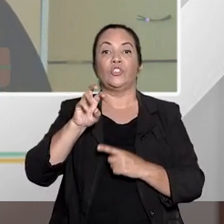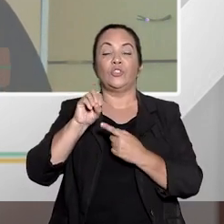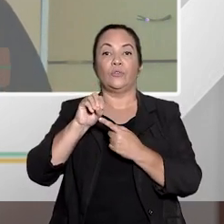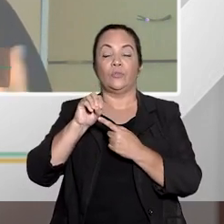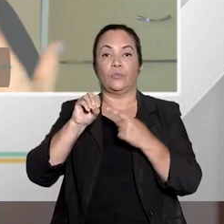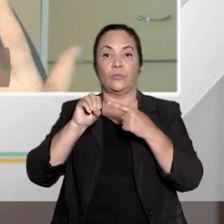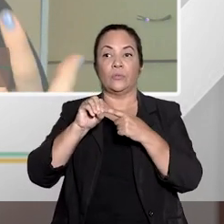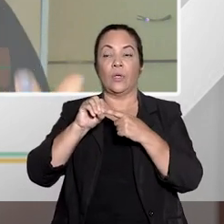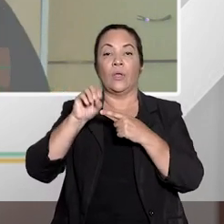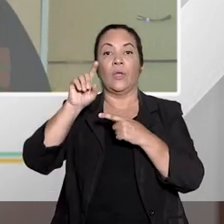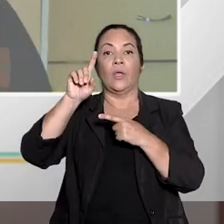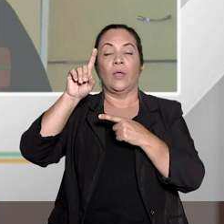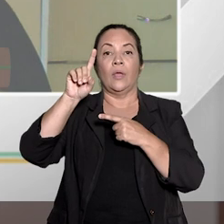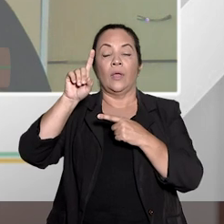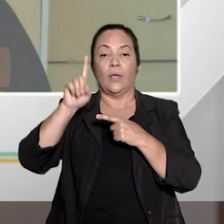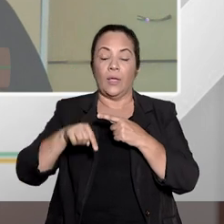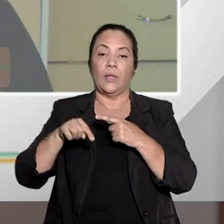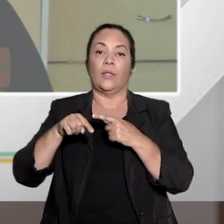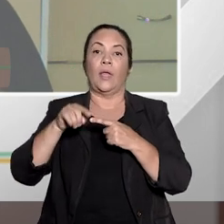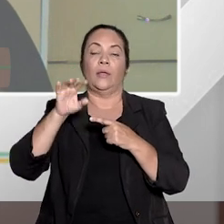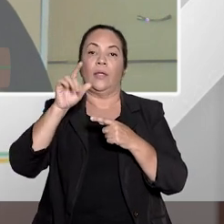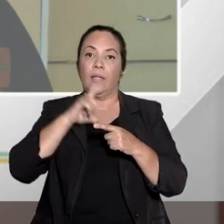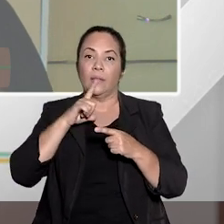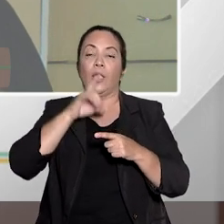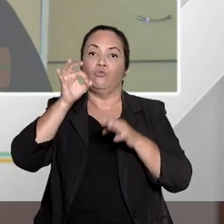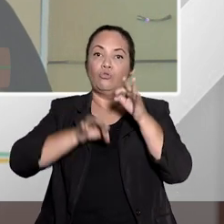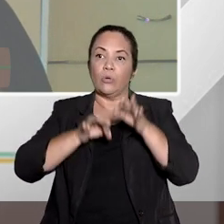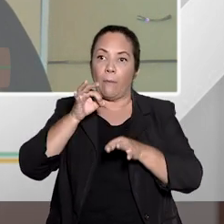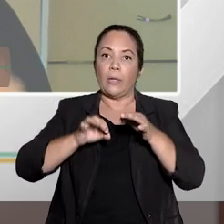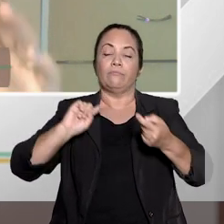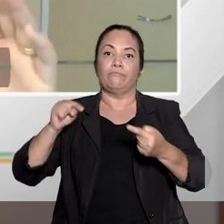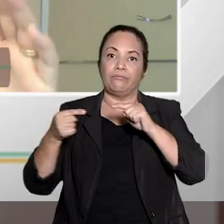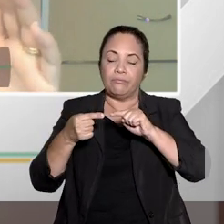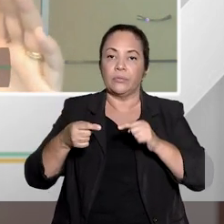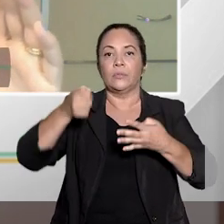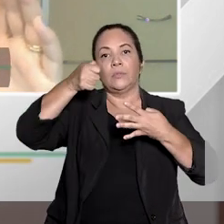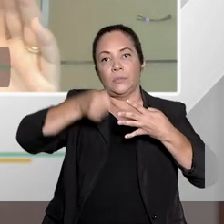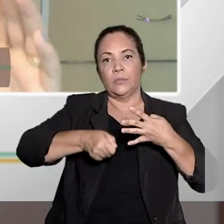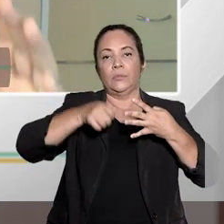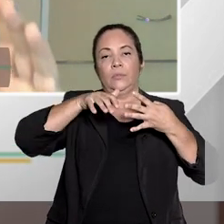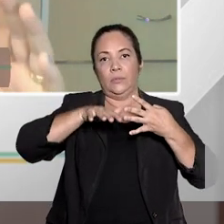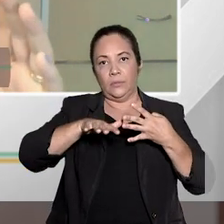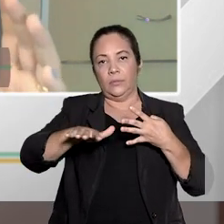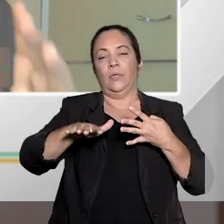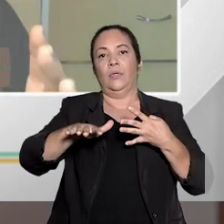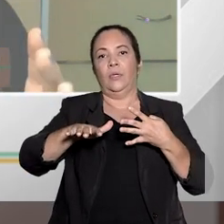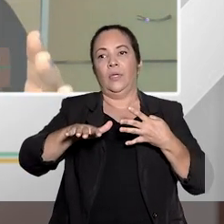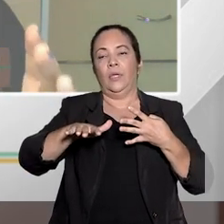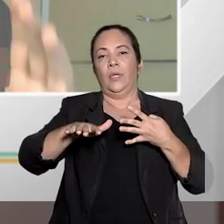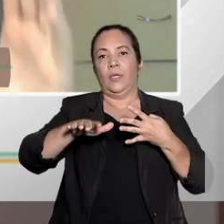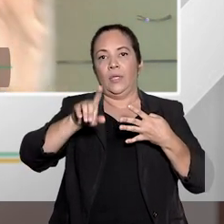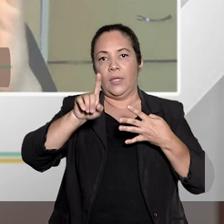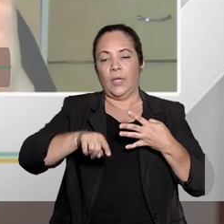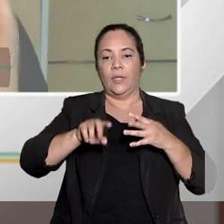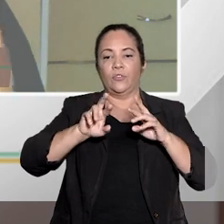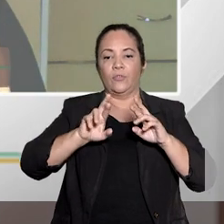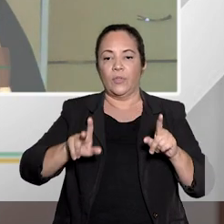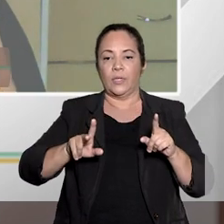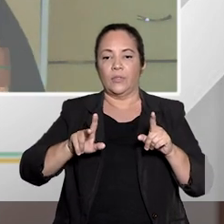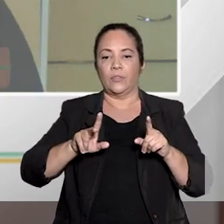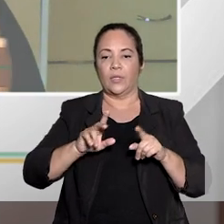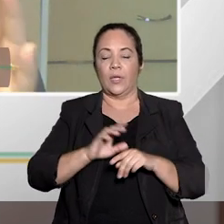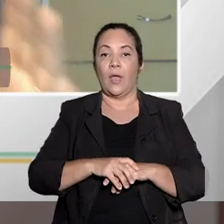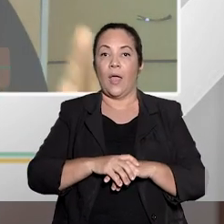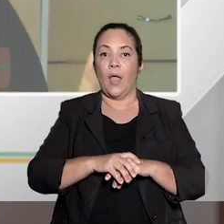amadurecimento tanto da doutrina como da jurisprudência, para hipóteses muito excepcionais, onde a